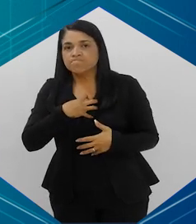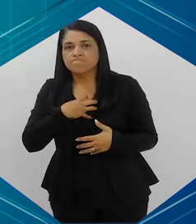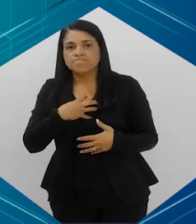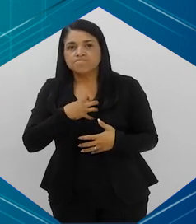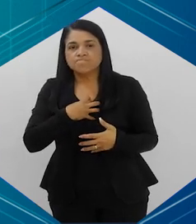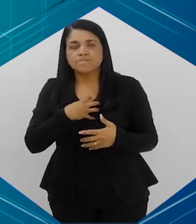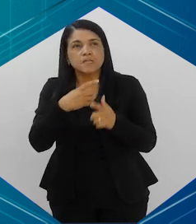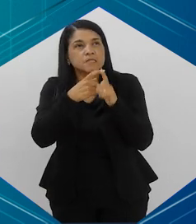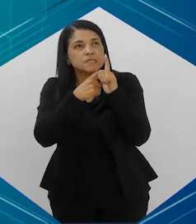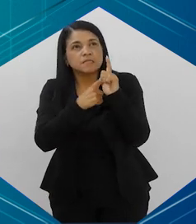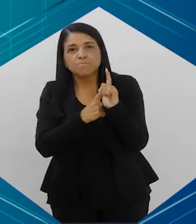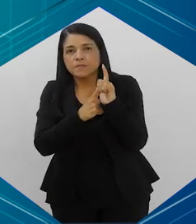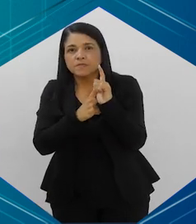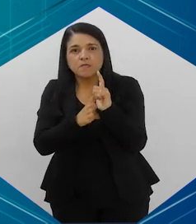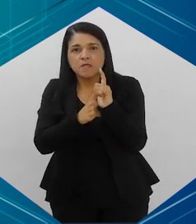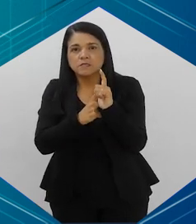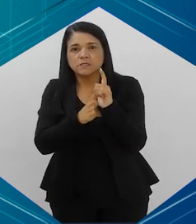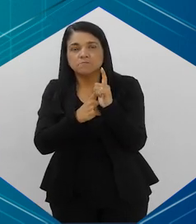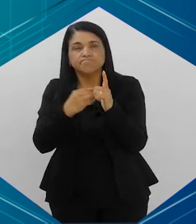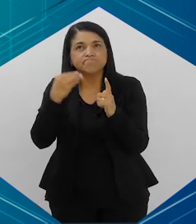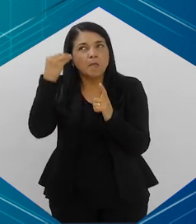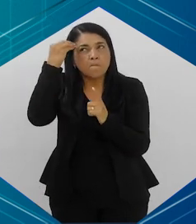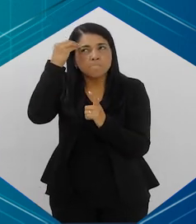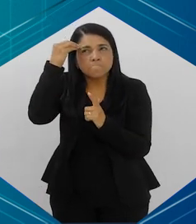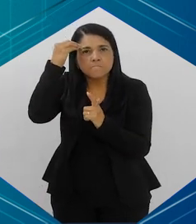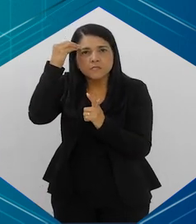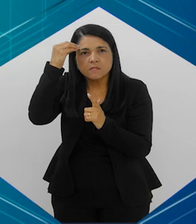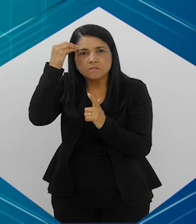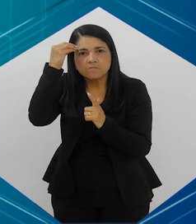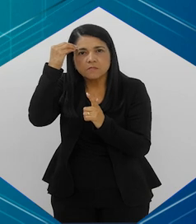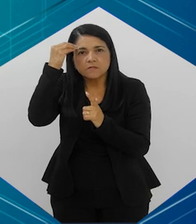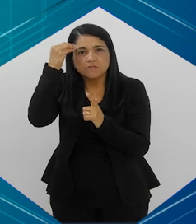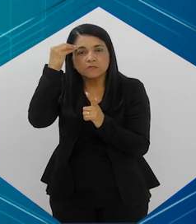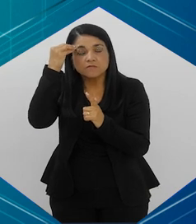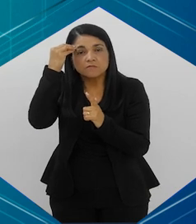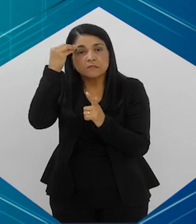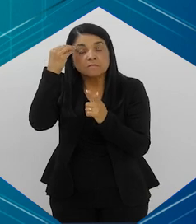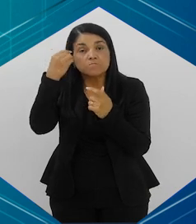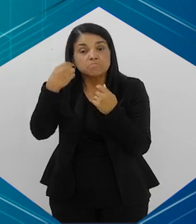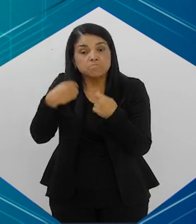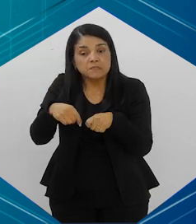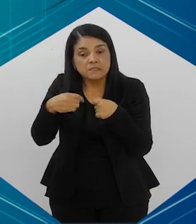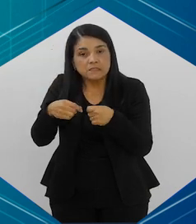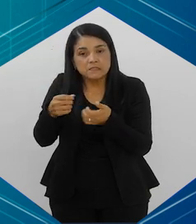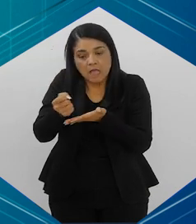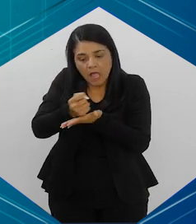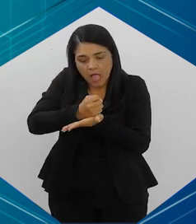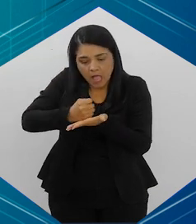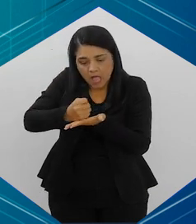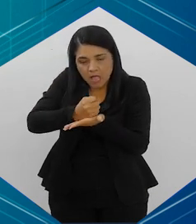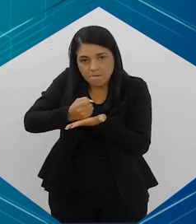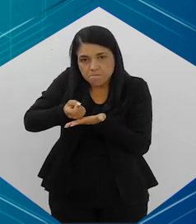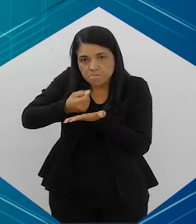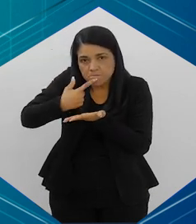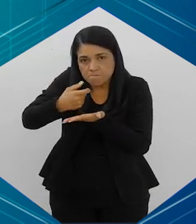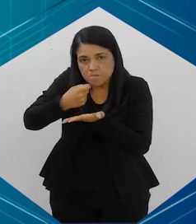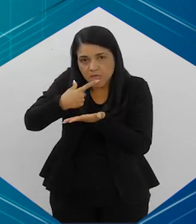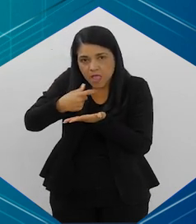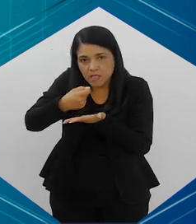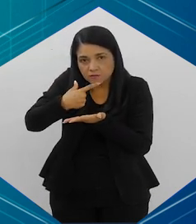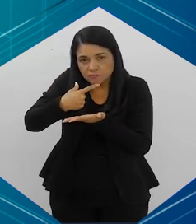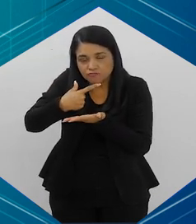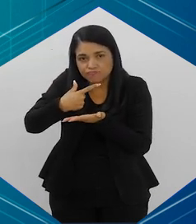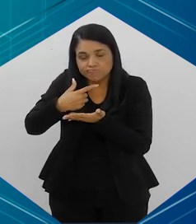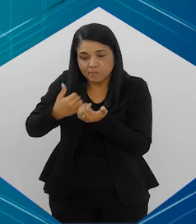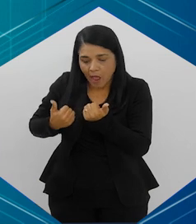e uma dependência psíquica que se você não entrar com algum conjunto de medicamentos